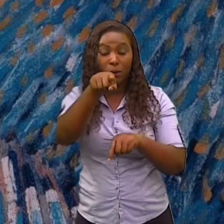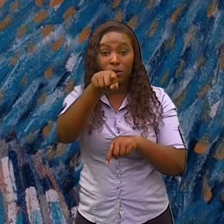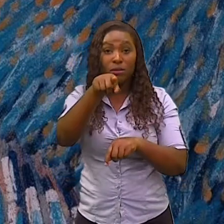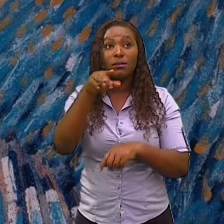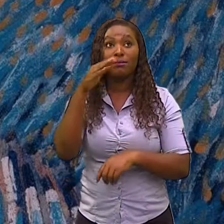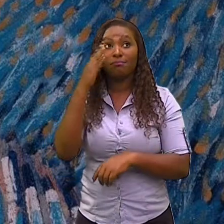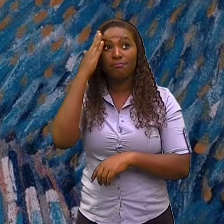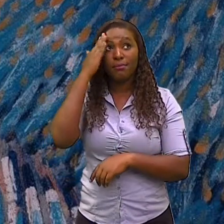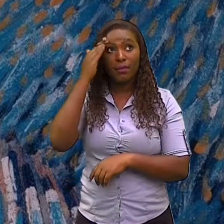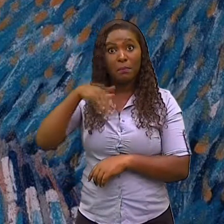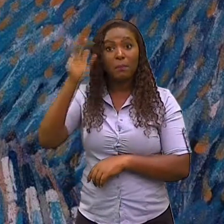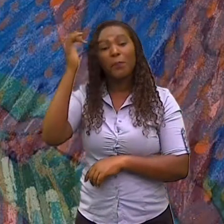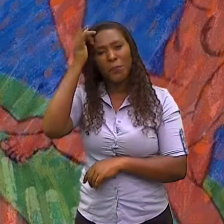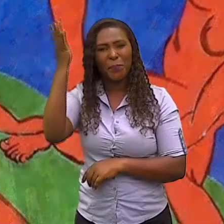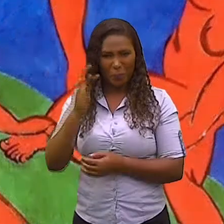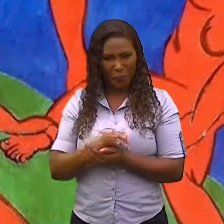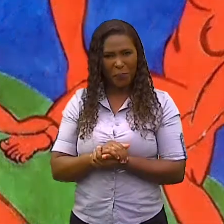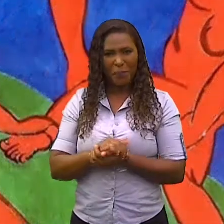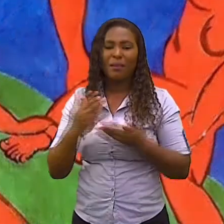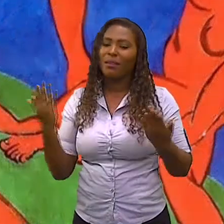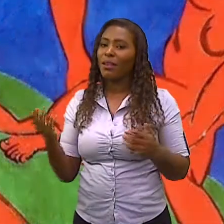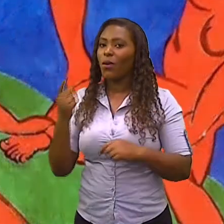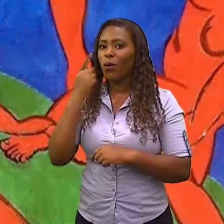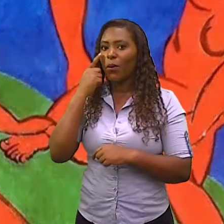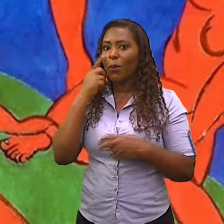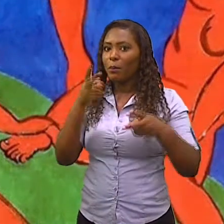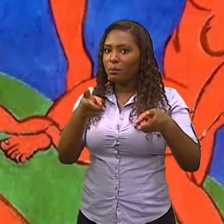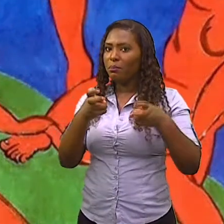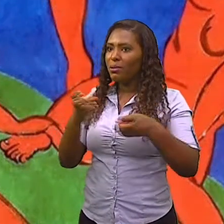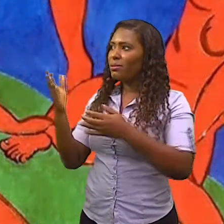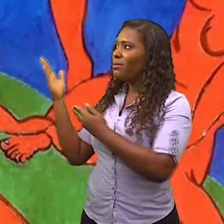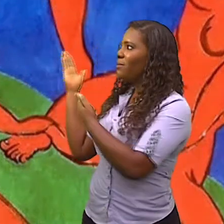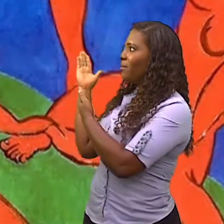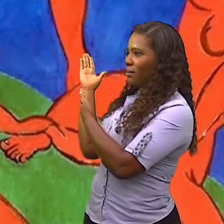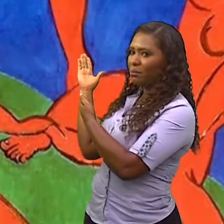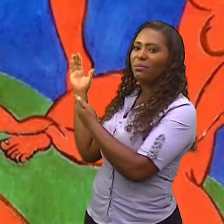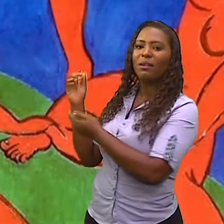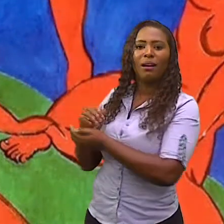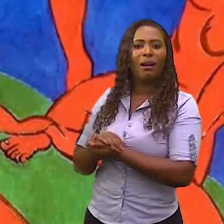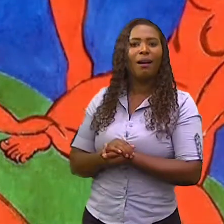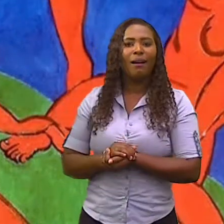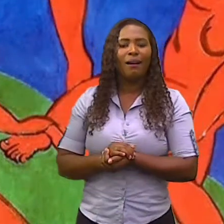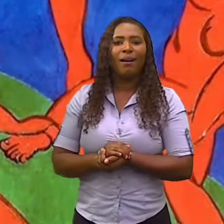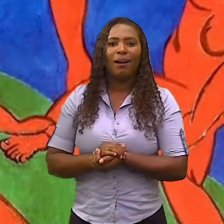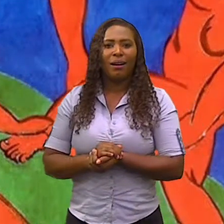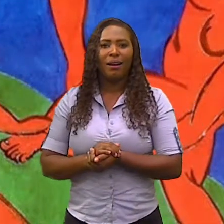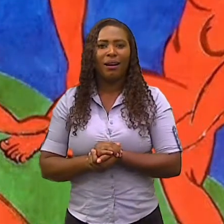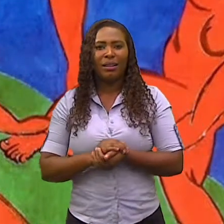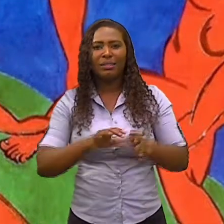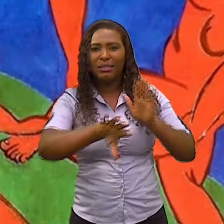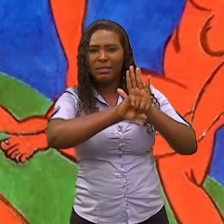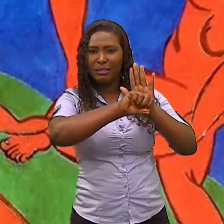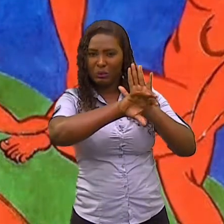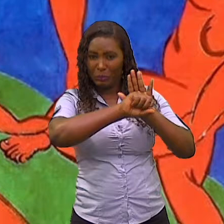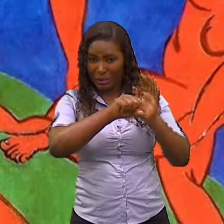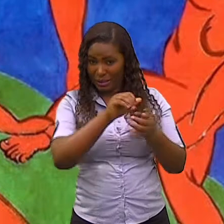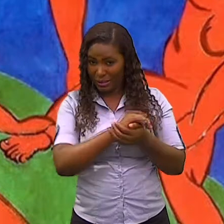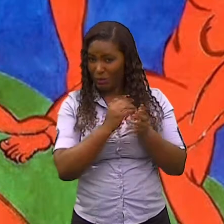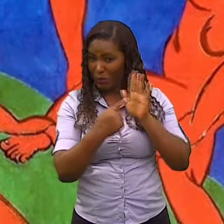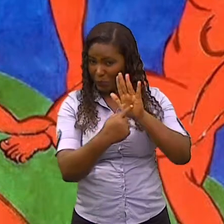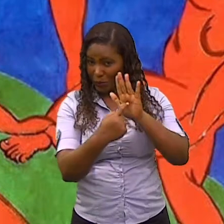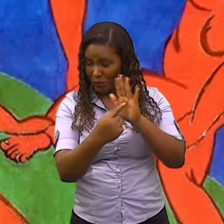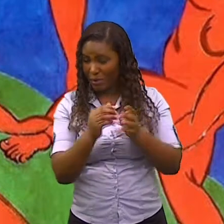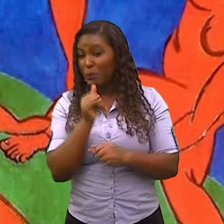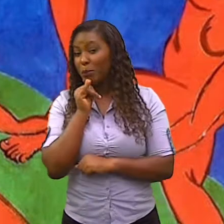observe cada movimento e observe as imagens que vão aparecendo. Por exemplo, nós vamos poder